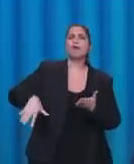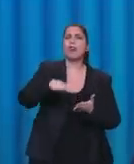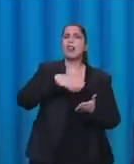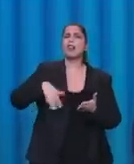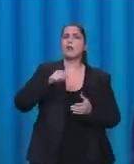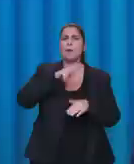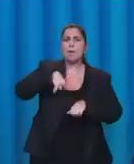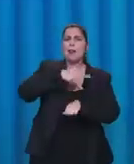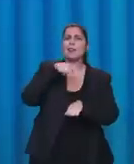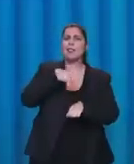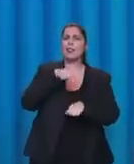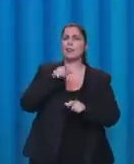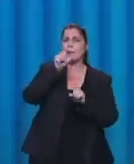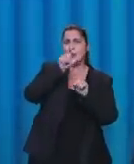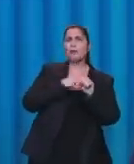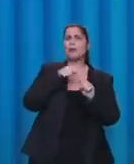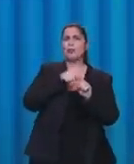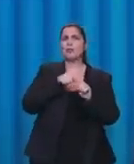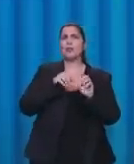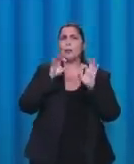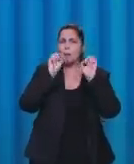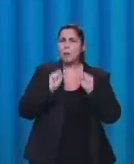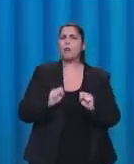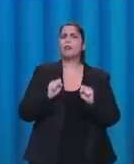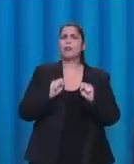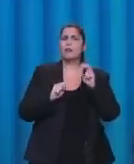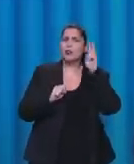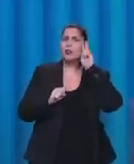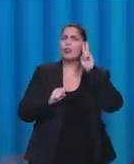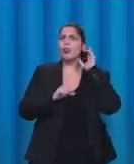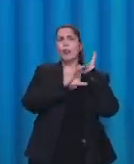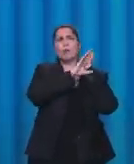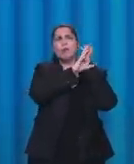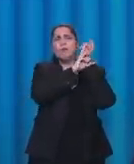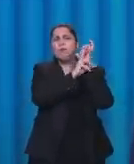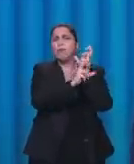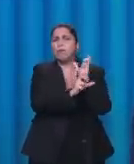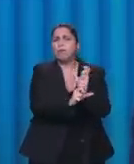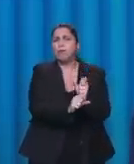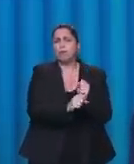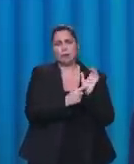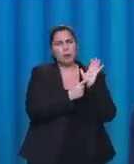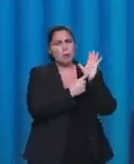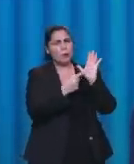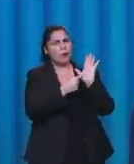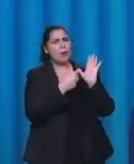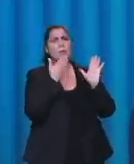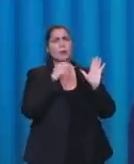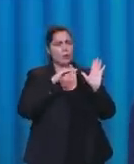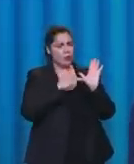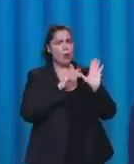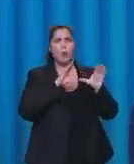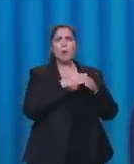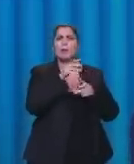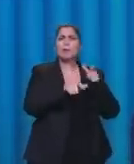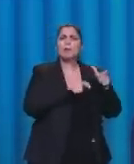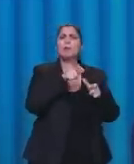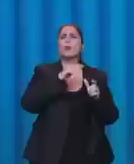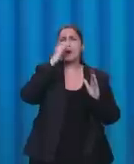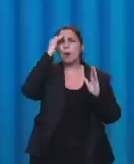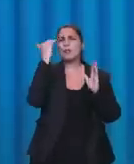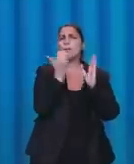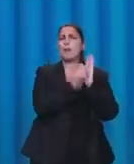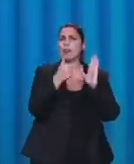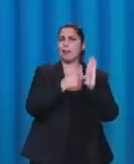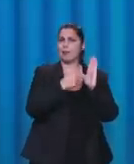toda a razão de chamar a sua memória, a sua biografia e pedir uma espécie de gratidão eterna do povo. Isso é que eu acho que um grave